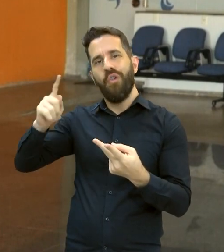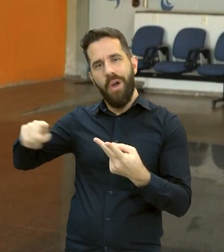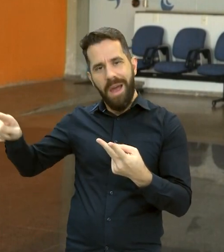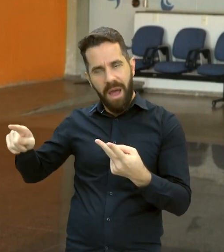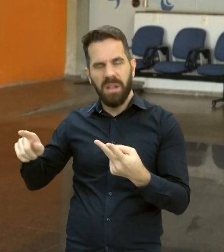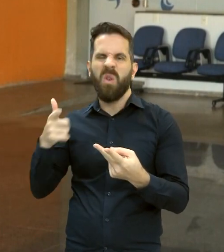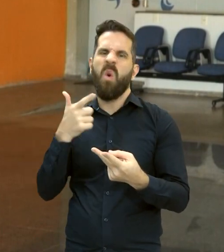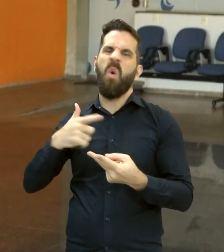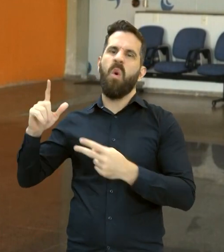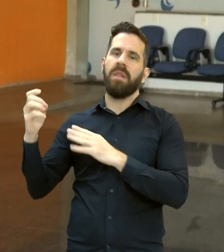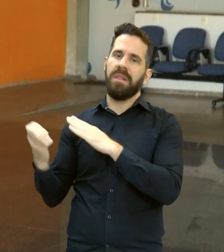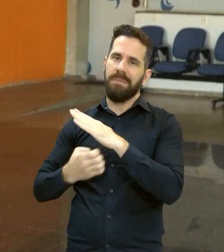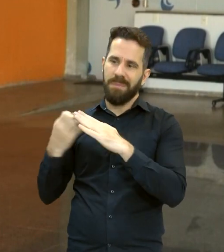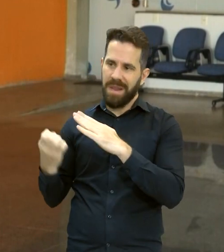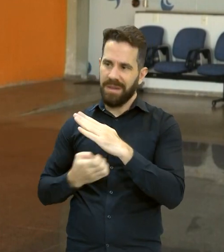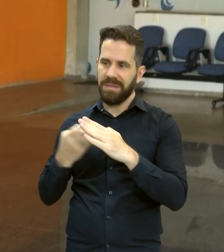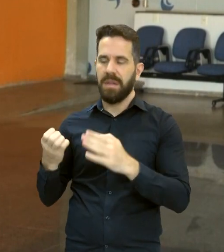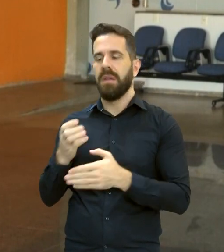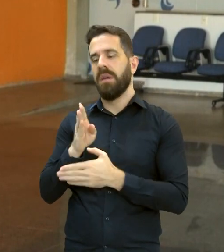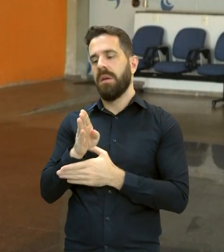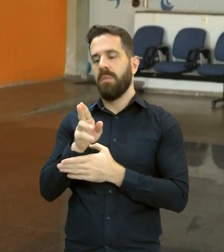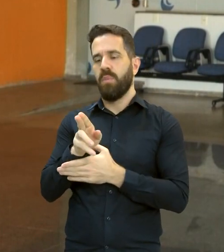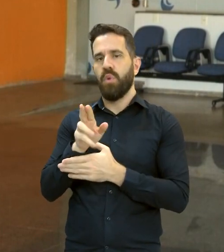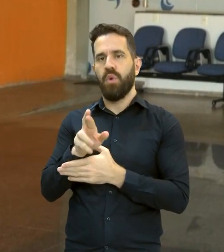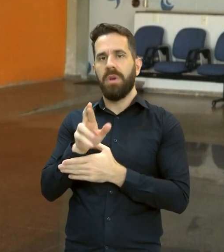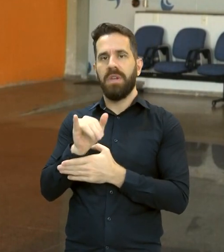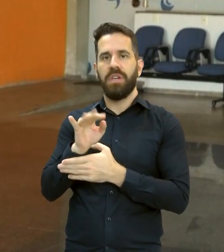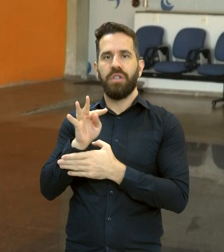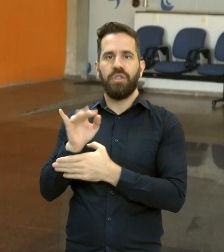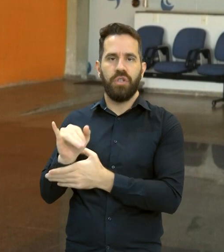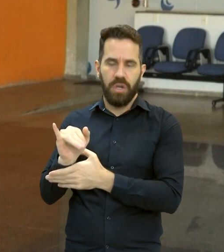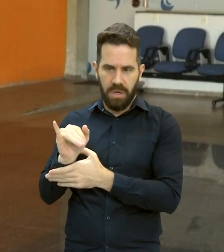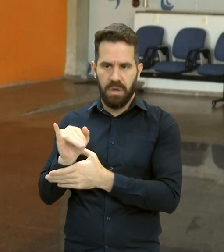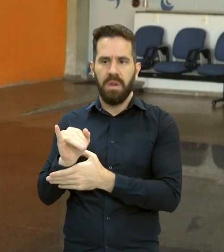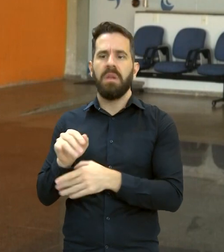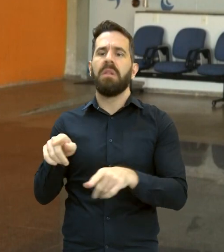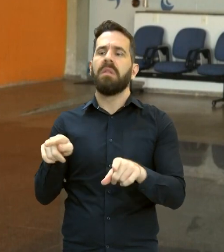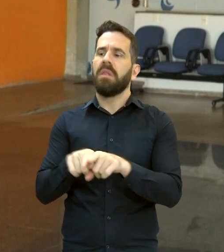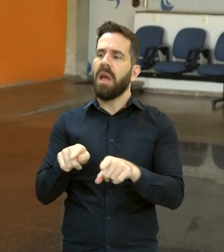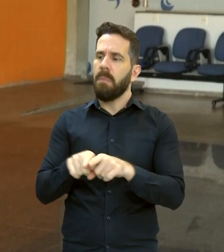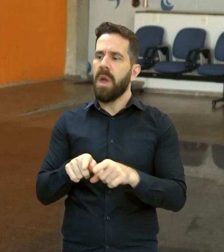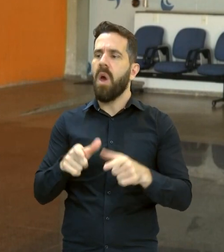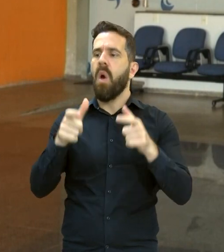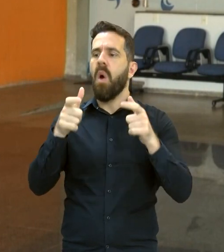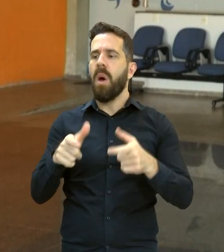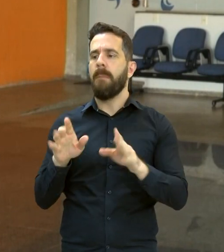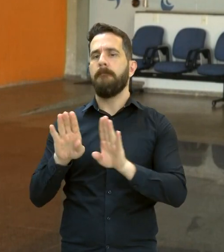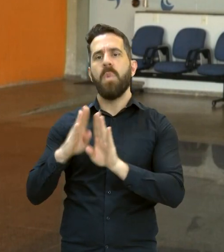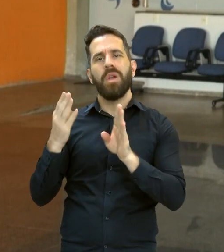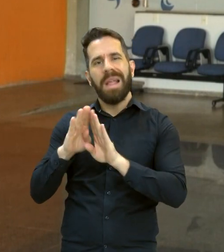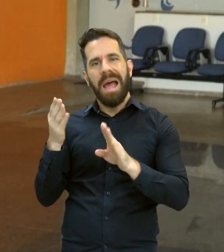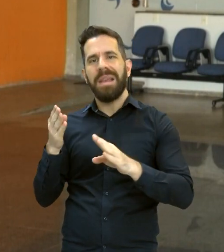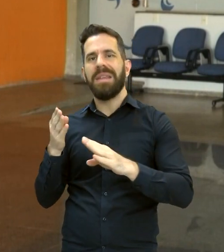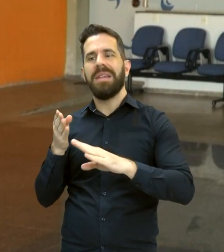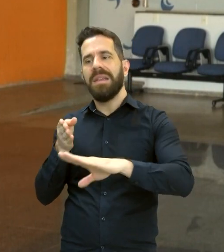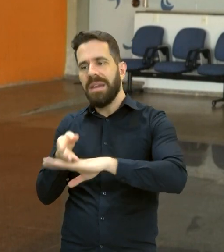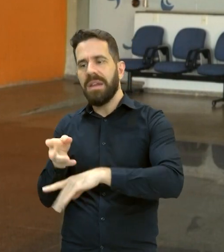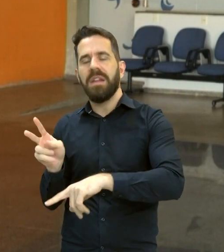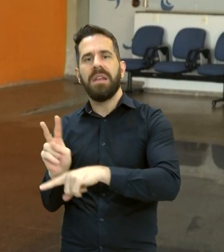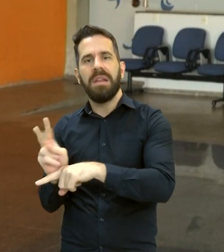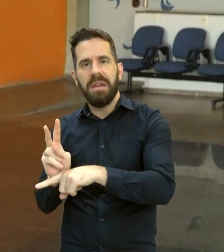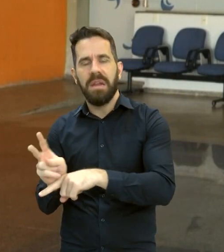agora, onde tem entradas coletivas, portarias, como na quadra 62, tem uma outra empresa, a Bem Brasil,